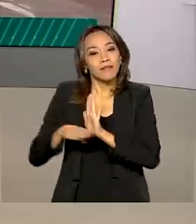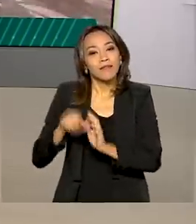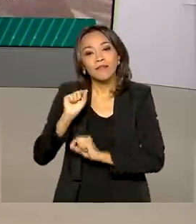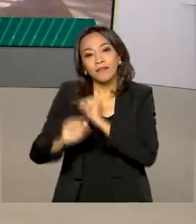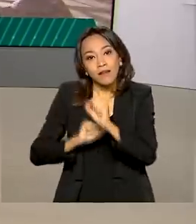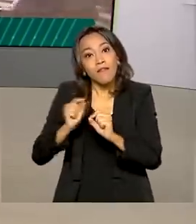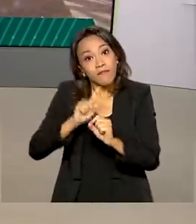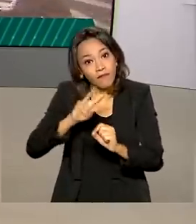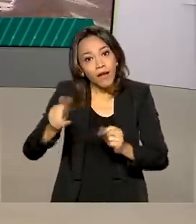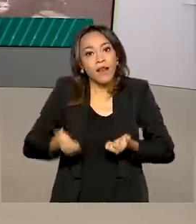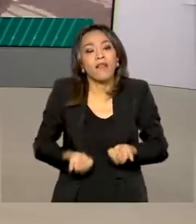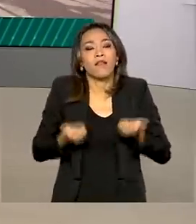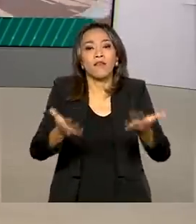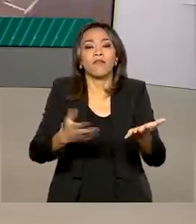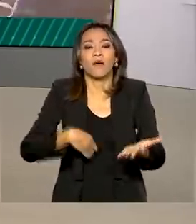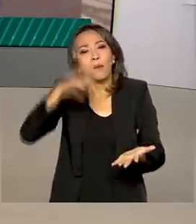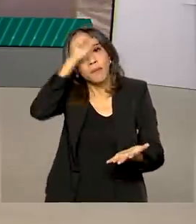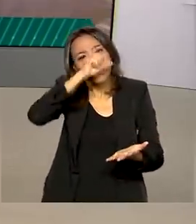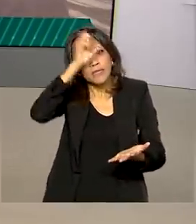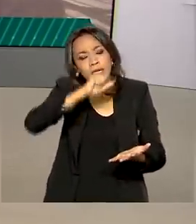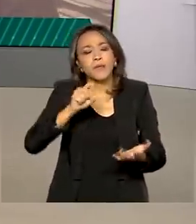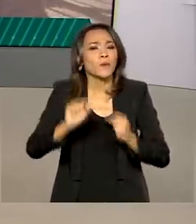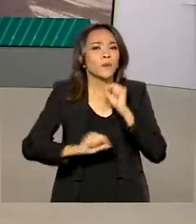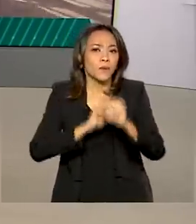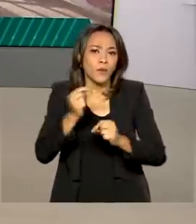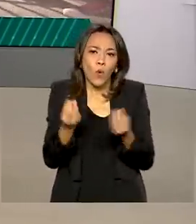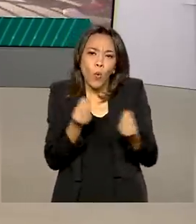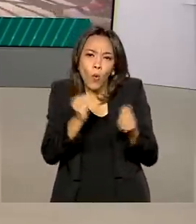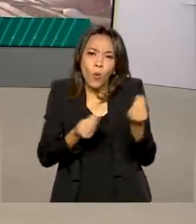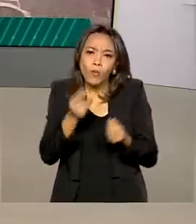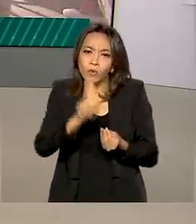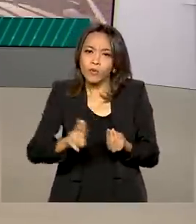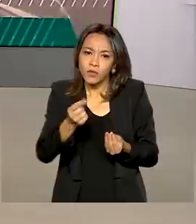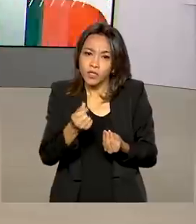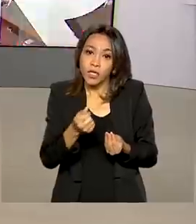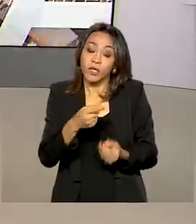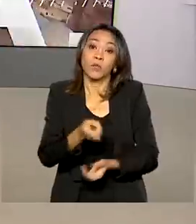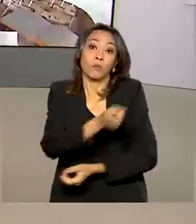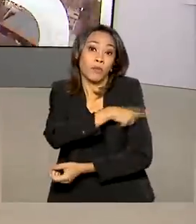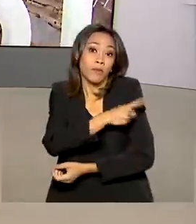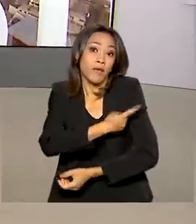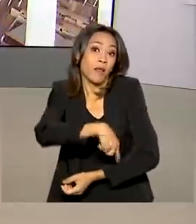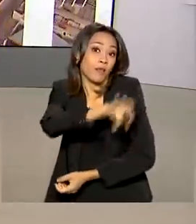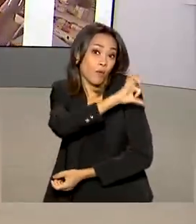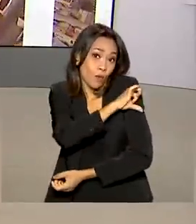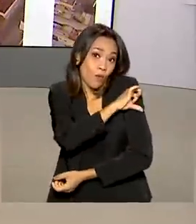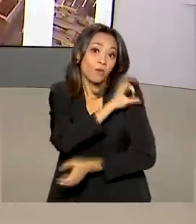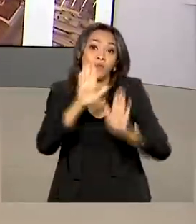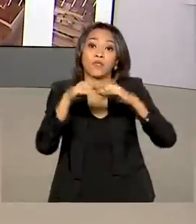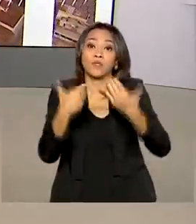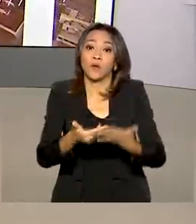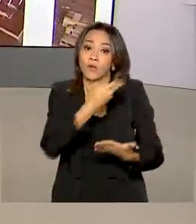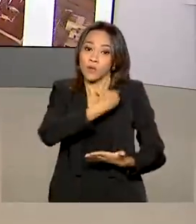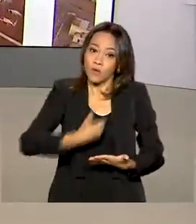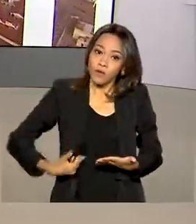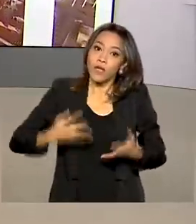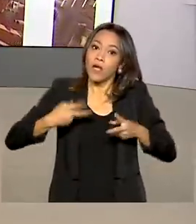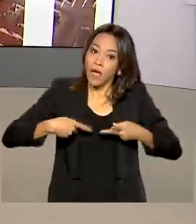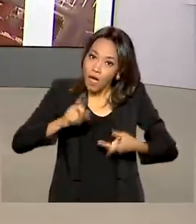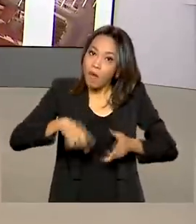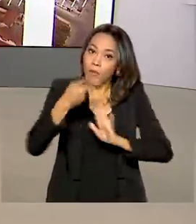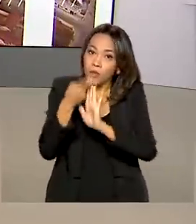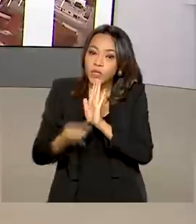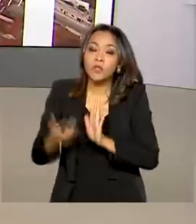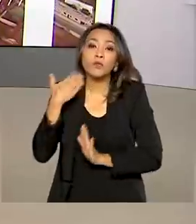vai levar a educação financeira a crianças matriculadas do primeiro ao nono ano das escolas públicas. O projeto, que é do Banco